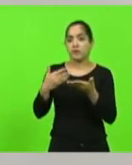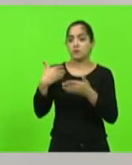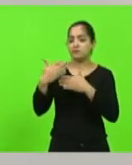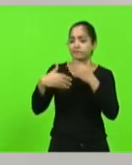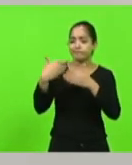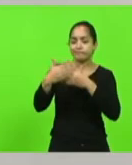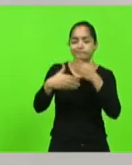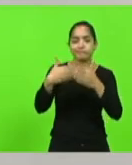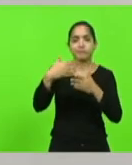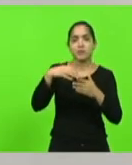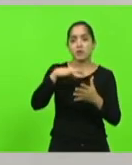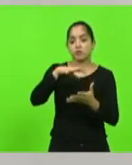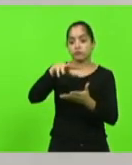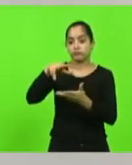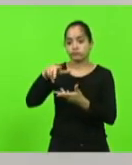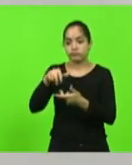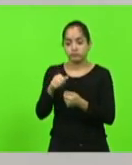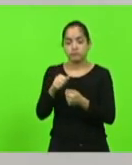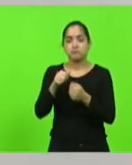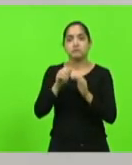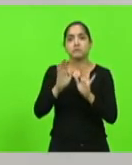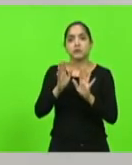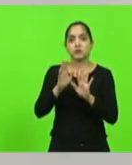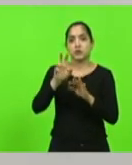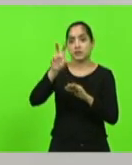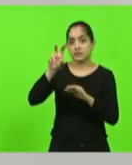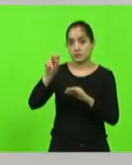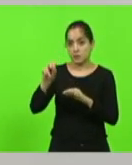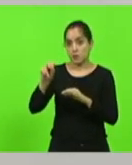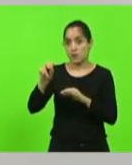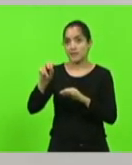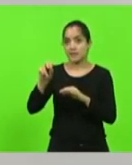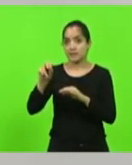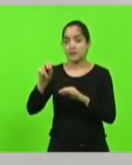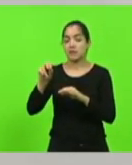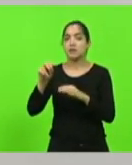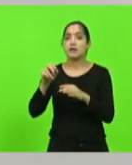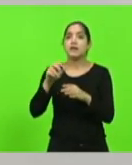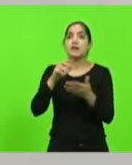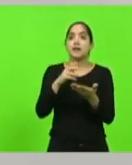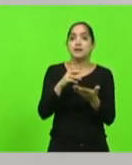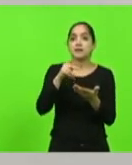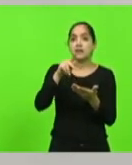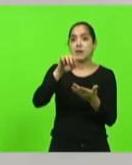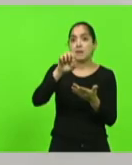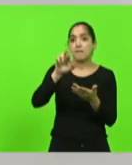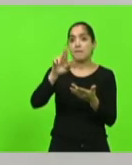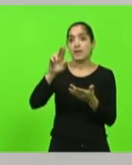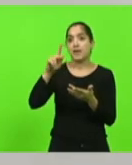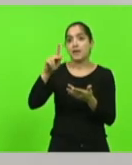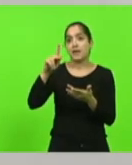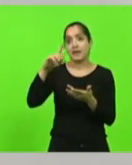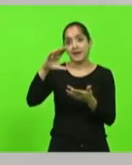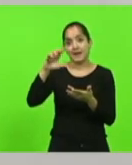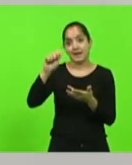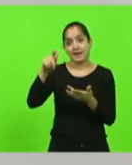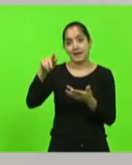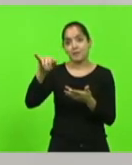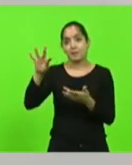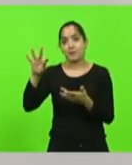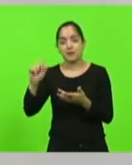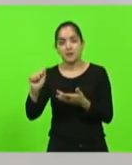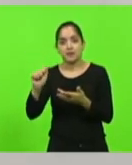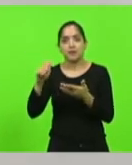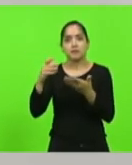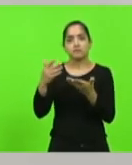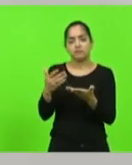do que nós. Nós já estivemos entre as 50 maiores rendas per capita do mundo. Hoje, nos caminhamos cada vez mais rápido